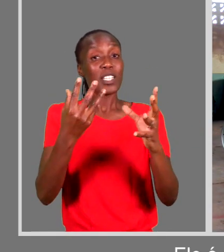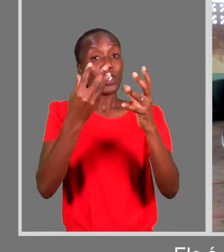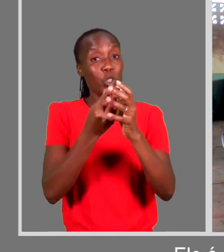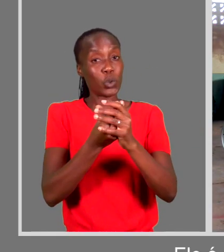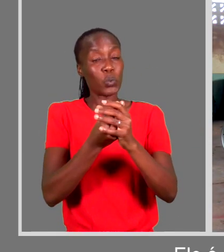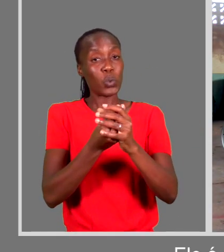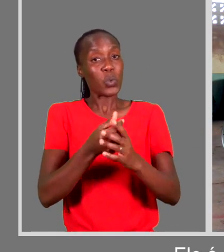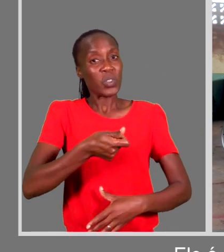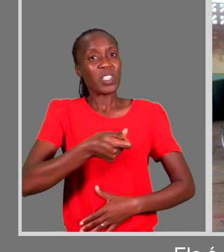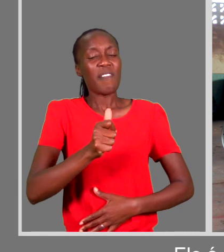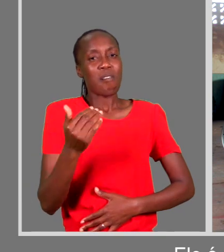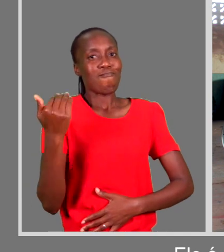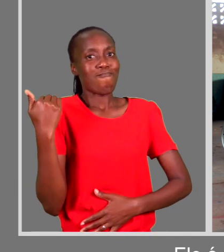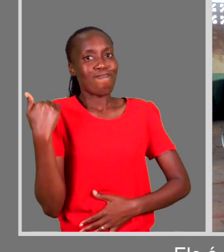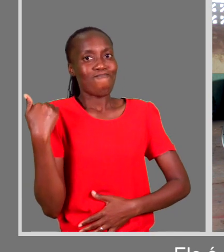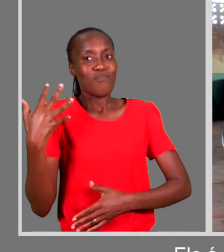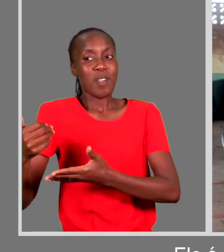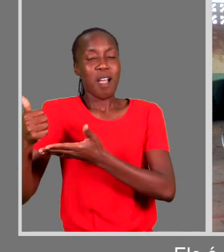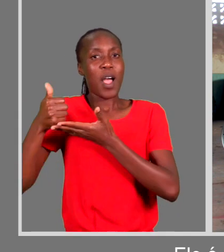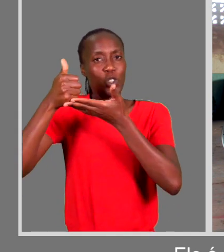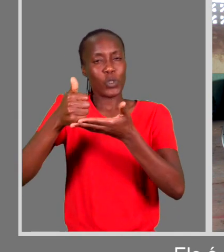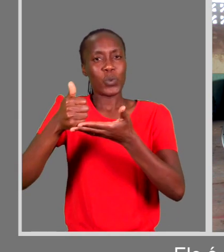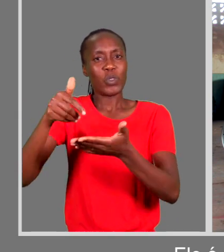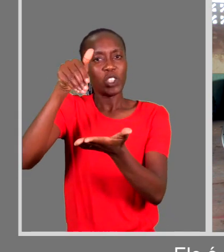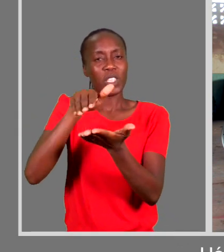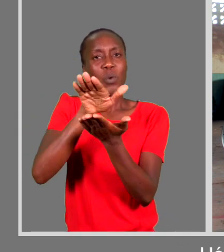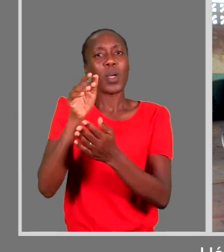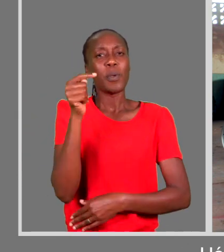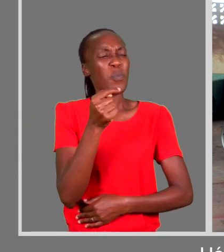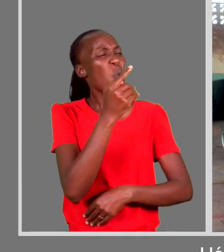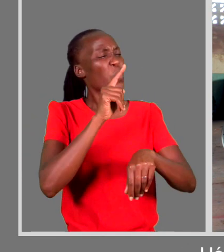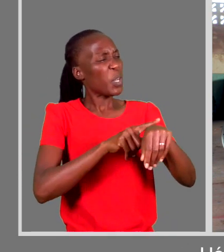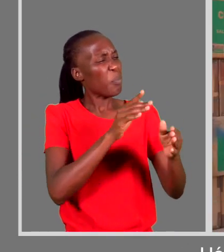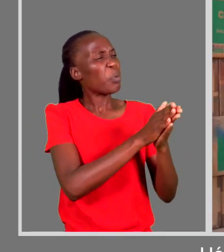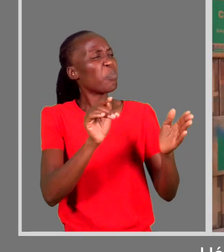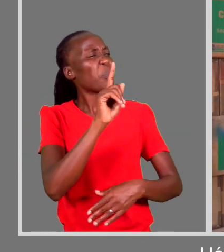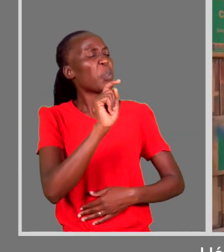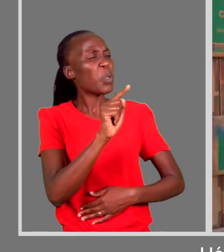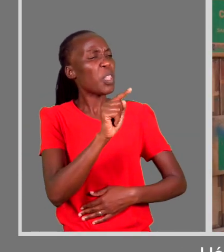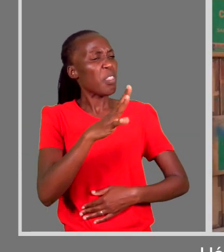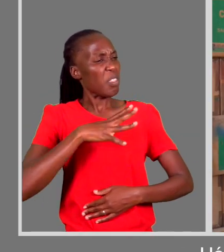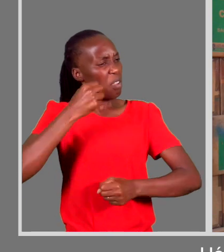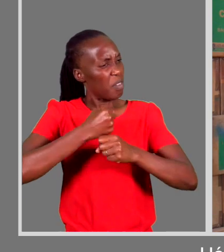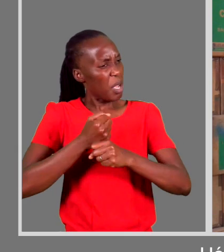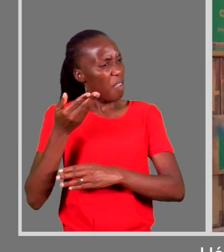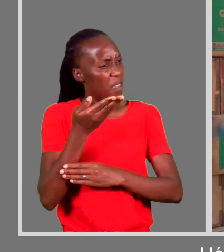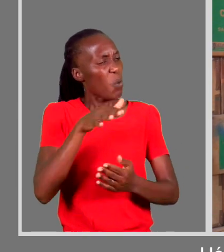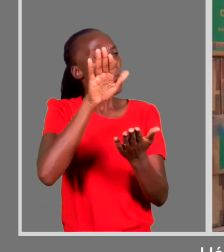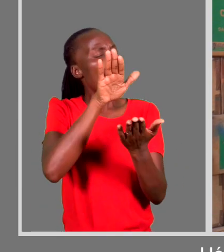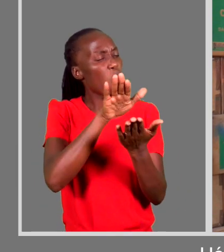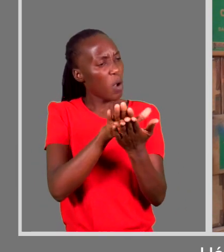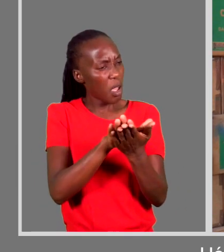que me ajudou a chegar aqui. Há quanto tempo tu estás a trabalhar